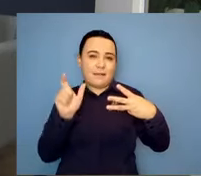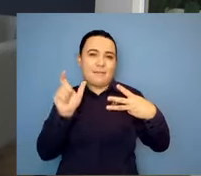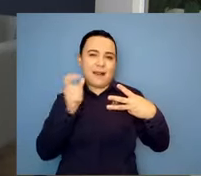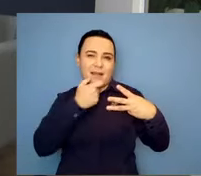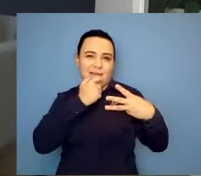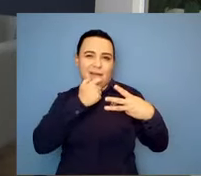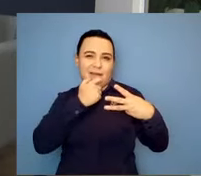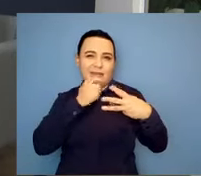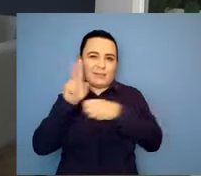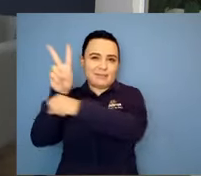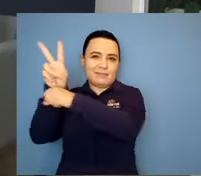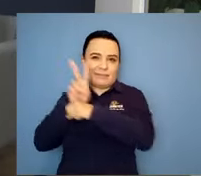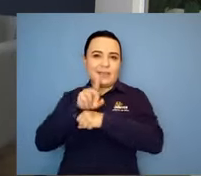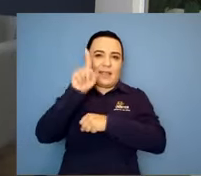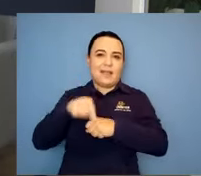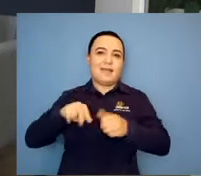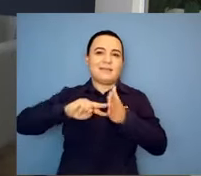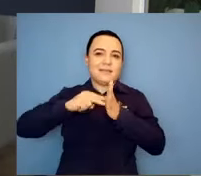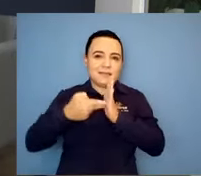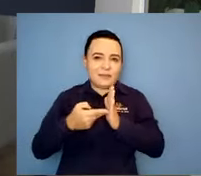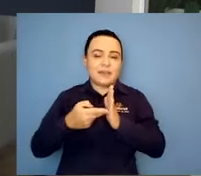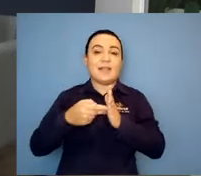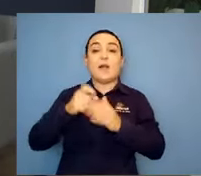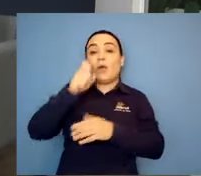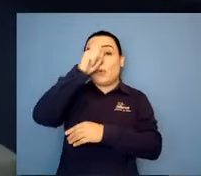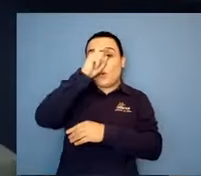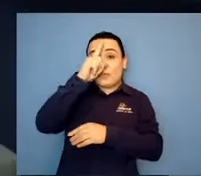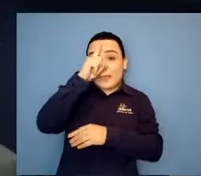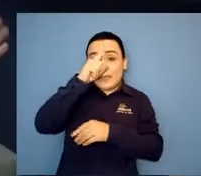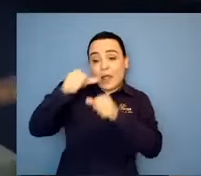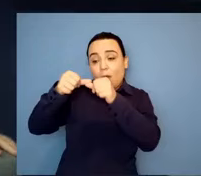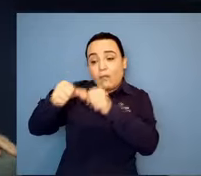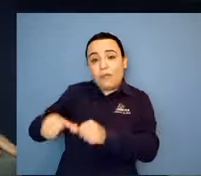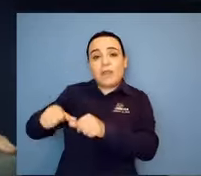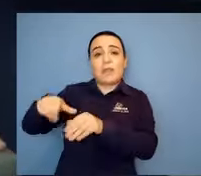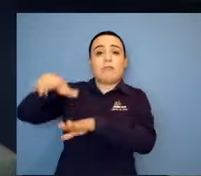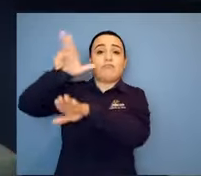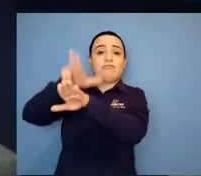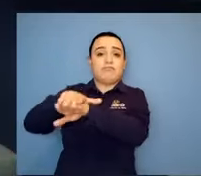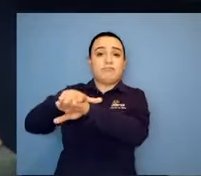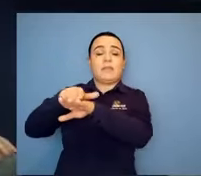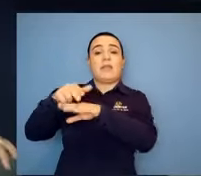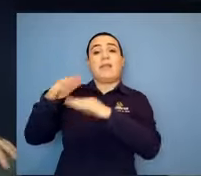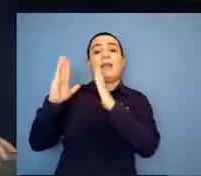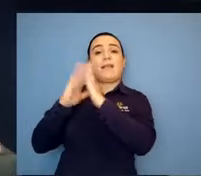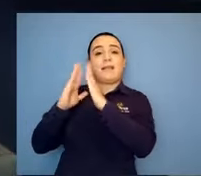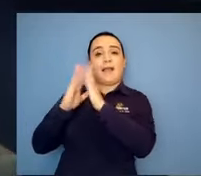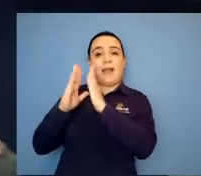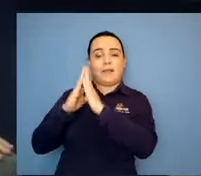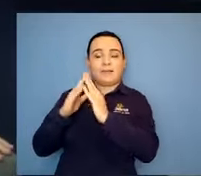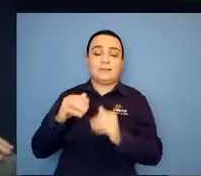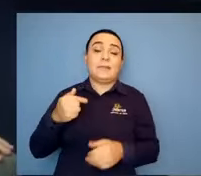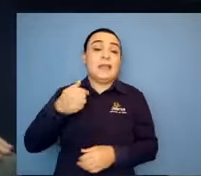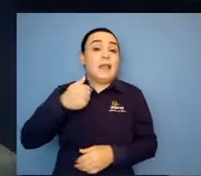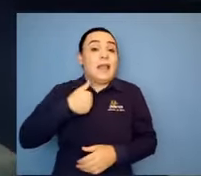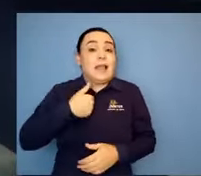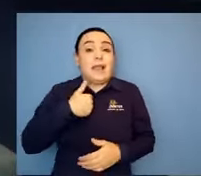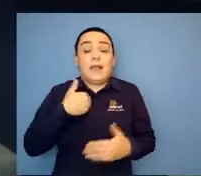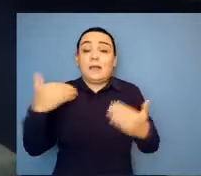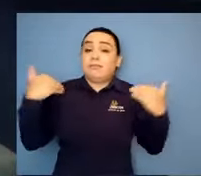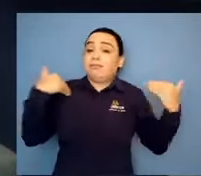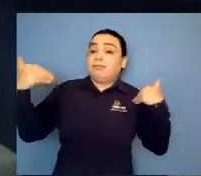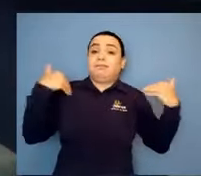grupos, nossa. Eu estou em vários grupos, né? Não dou conta, é claro, não dou conta hoje de todos os grupos. Mas